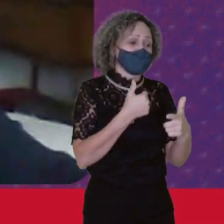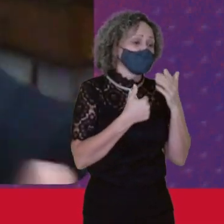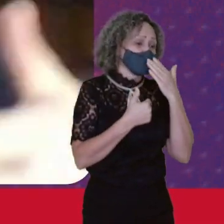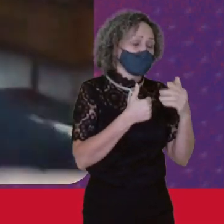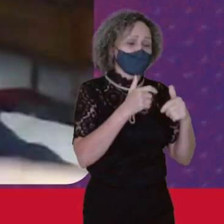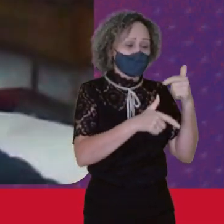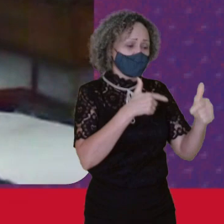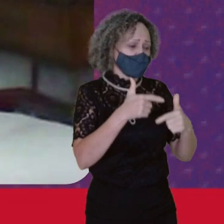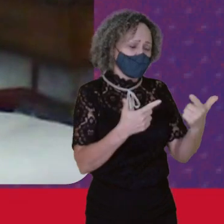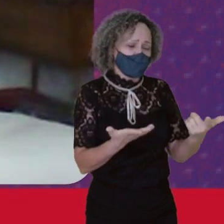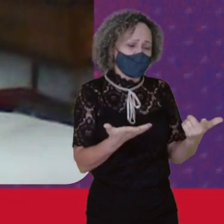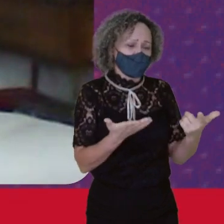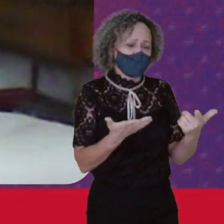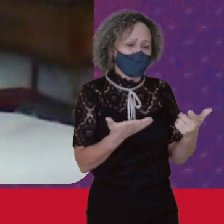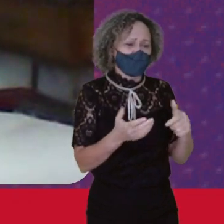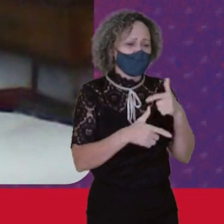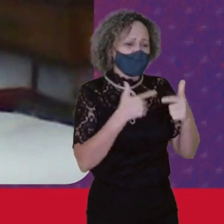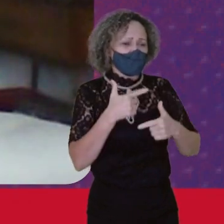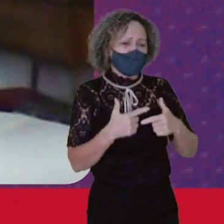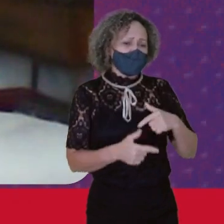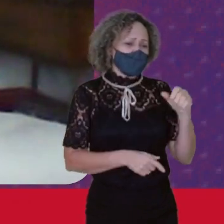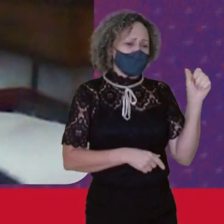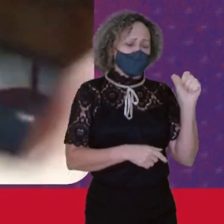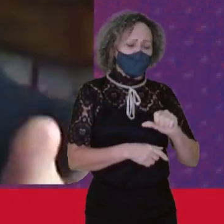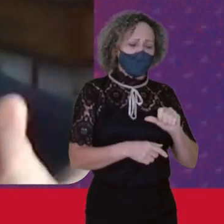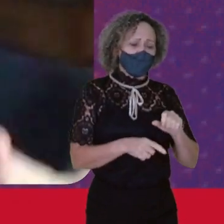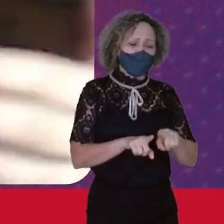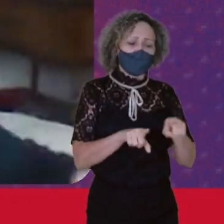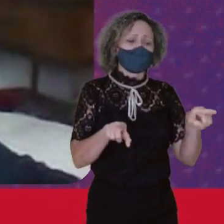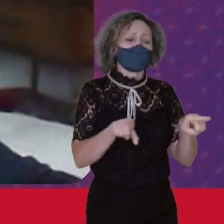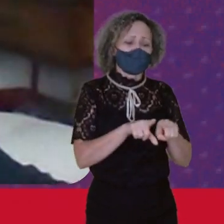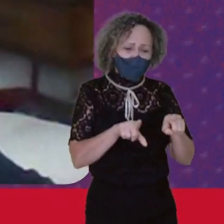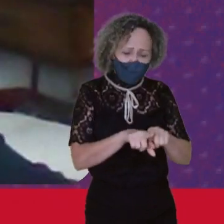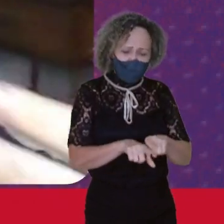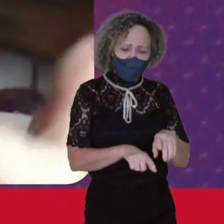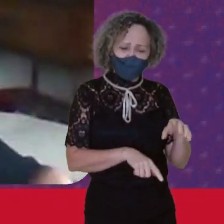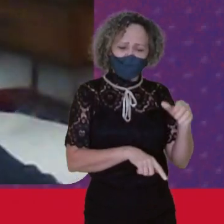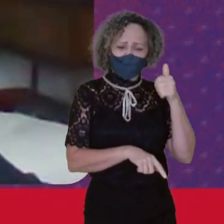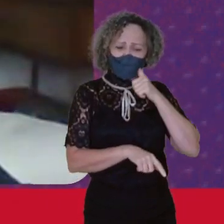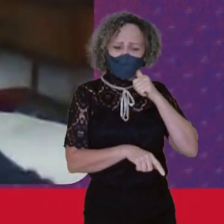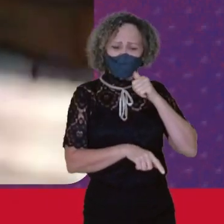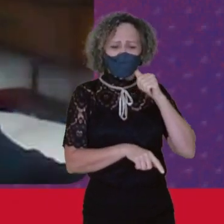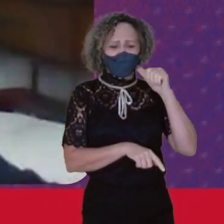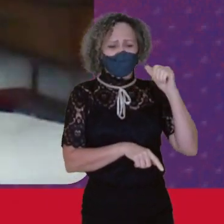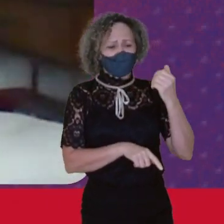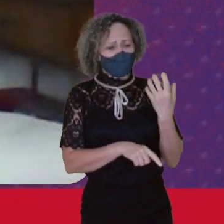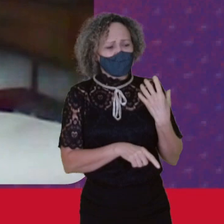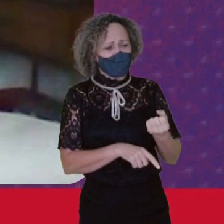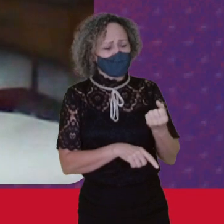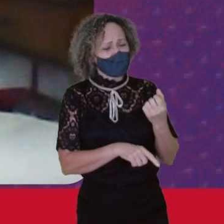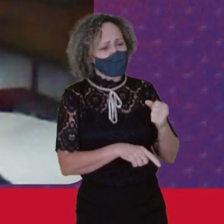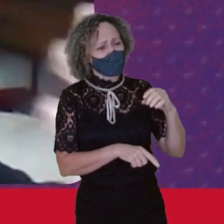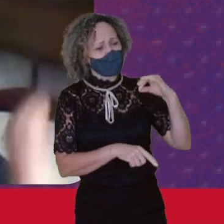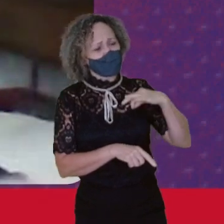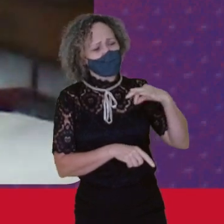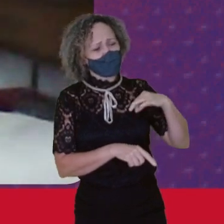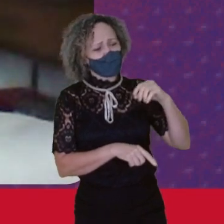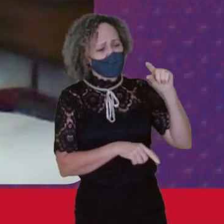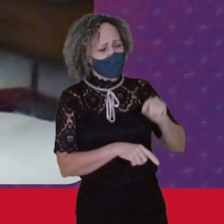Mais precários Mas inclusive Do ponto disso Até de salários Porque as mulheres Têm Comprovadamente